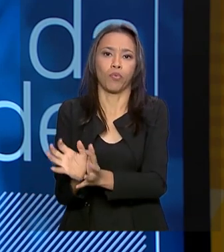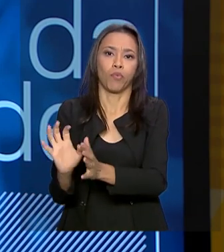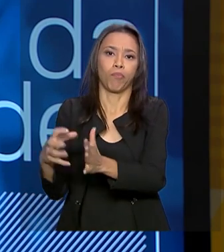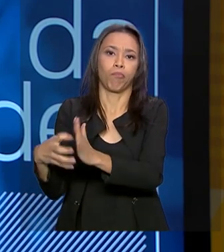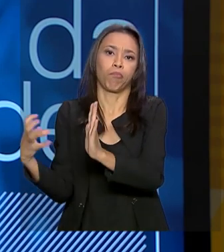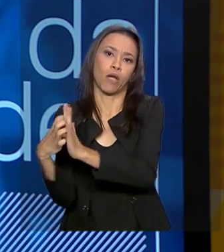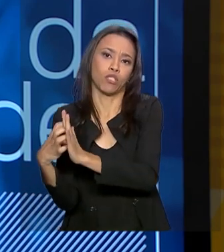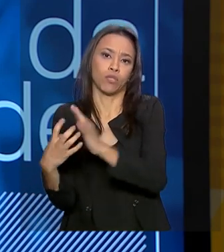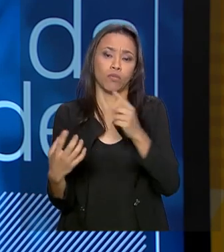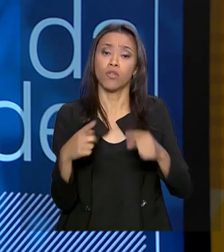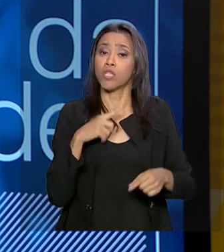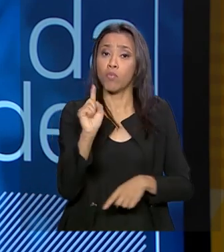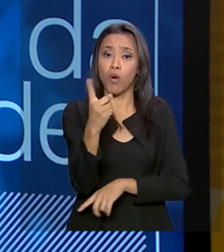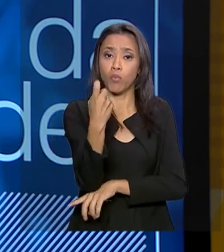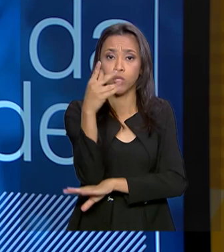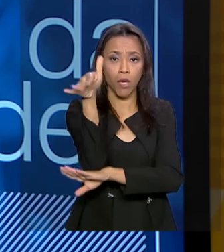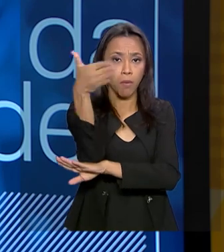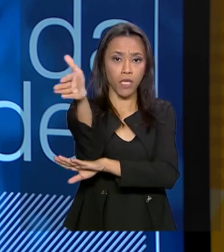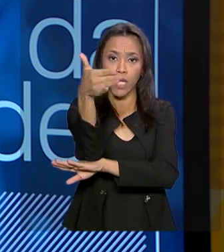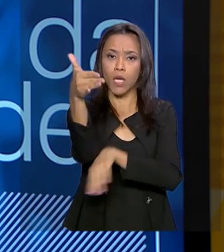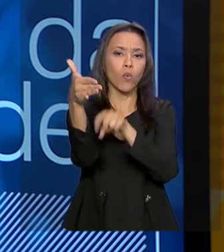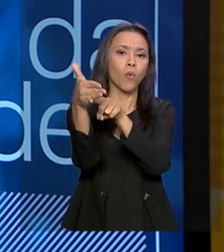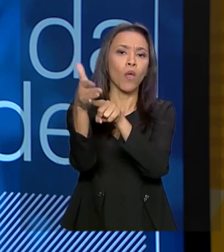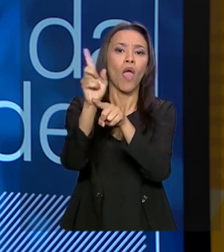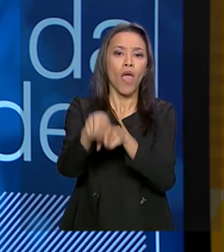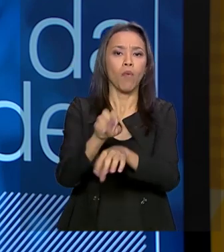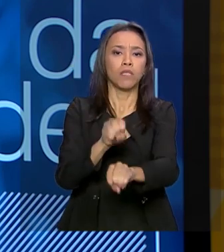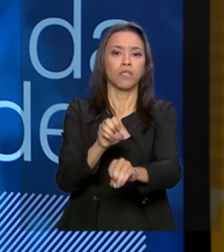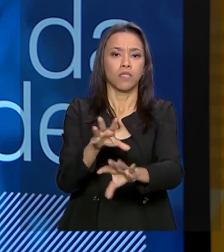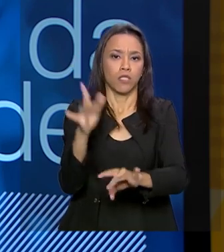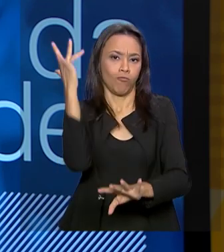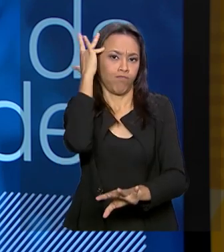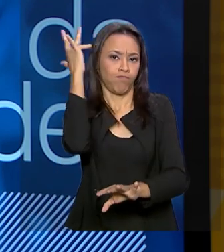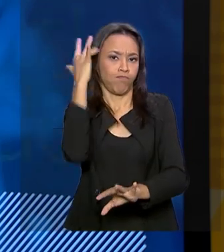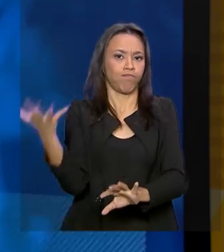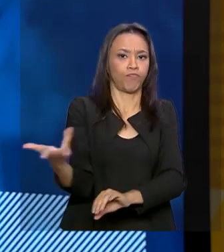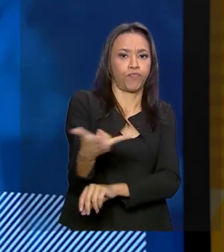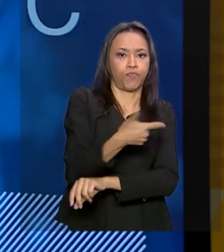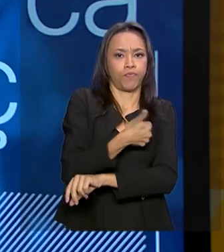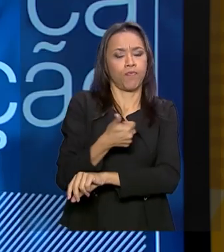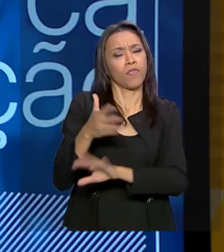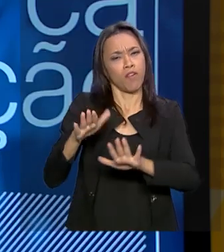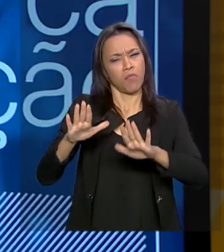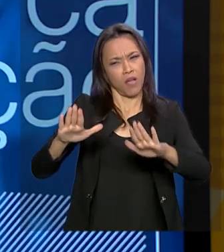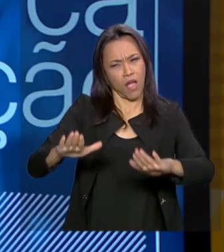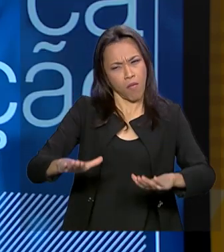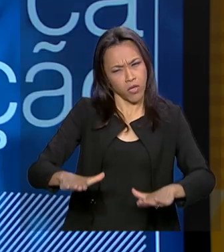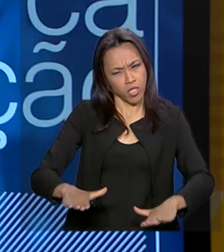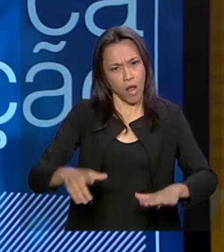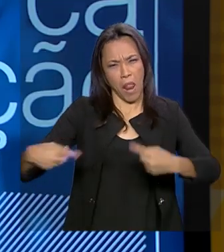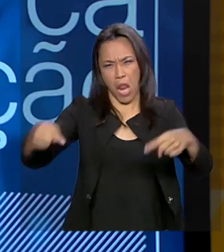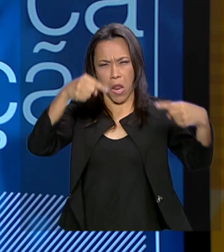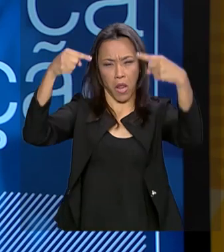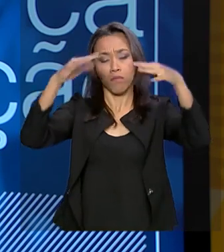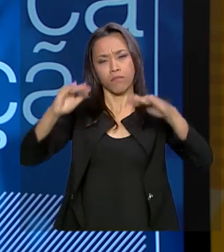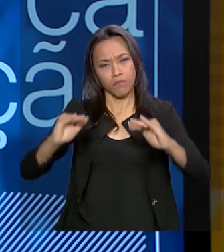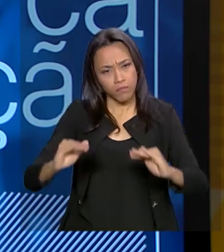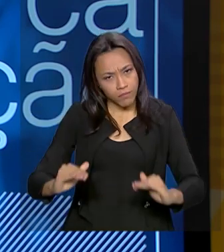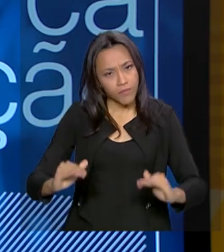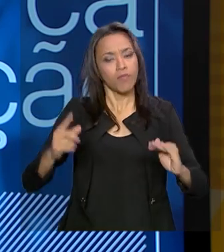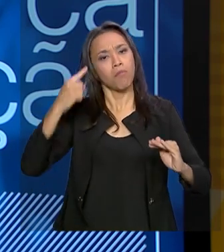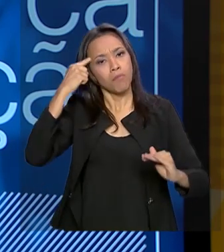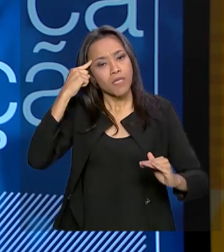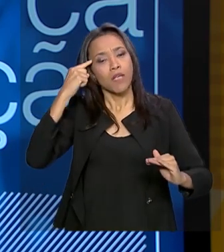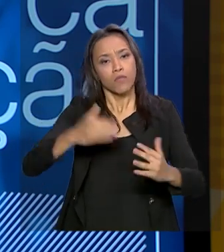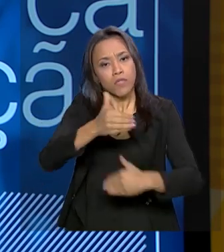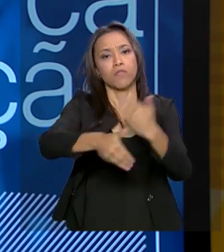Todos nós temos uma única bandeira, que é a educação de qualidade. Então, a gente tem que realmente baixar um pouco a temperatura e pensar no desenvolvimento do país e, acima de tudo,